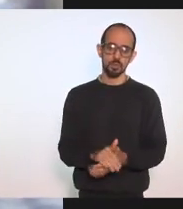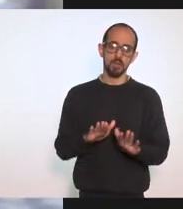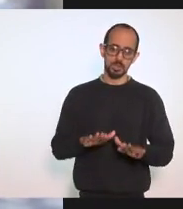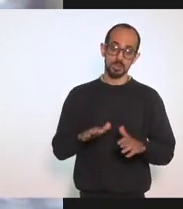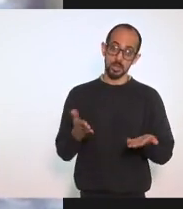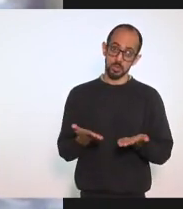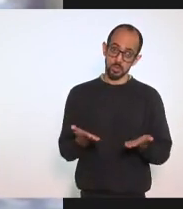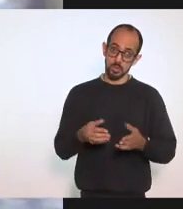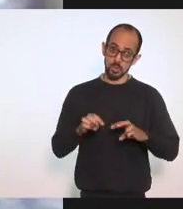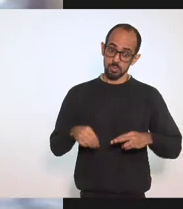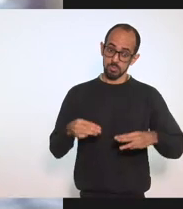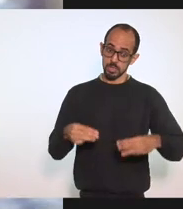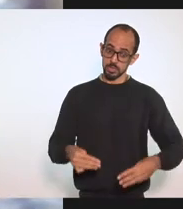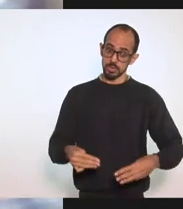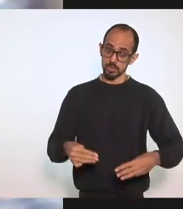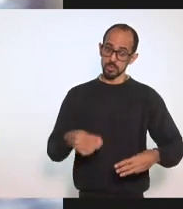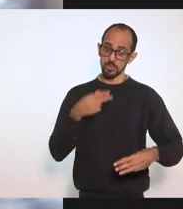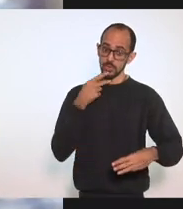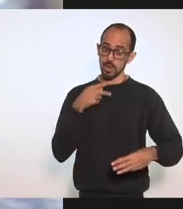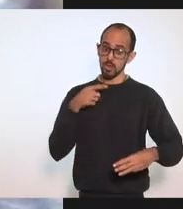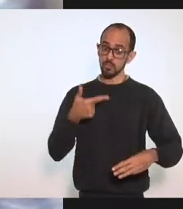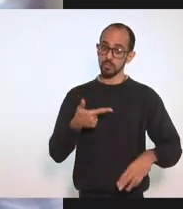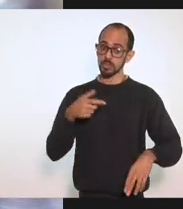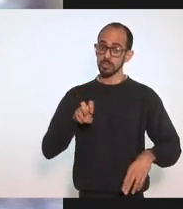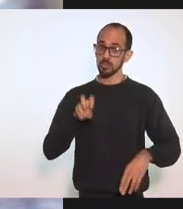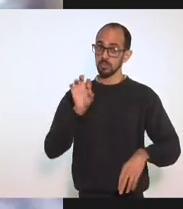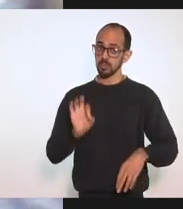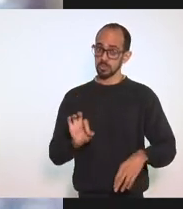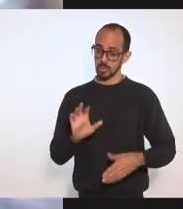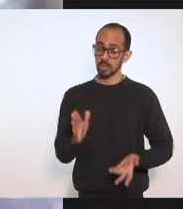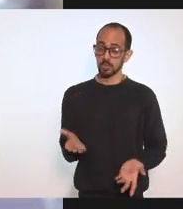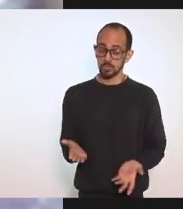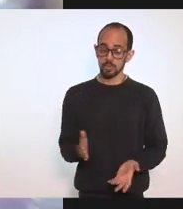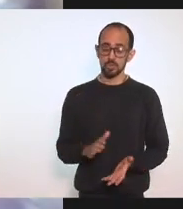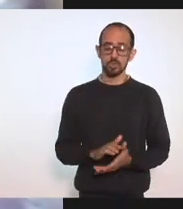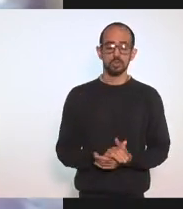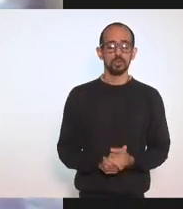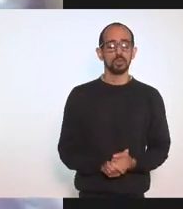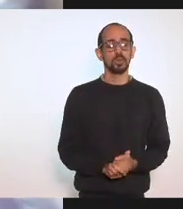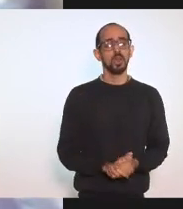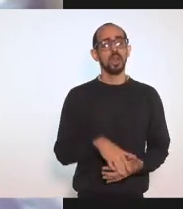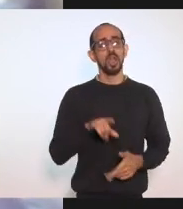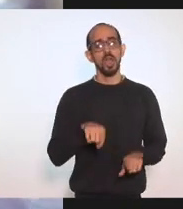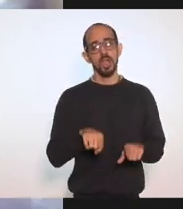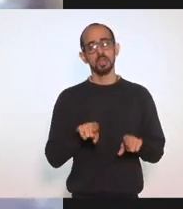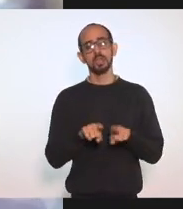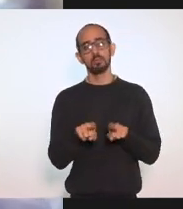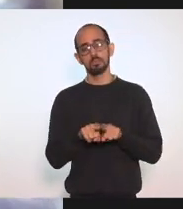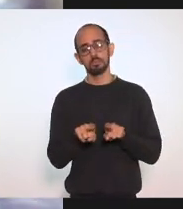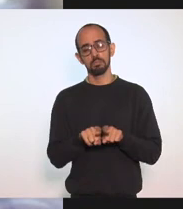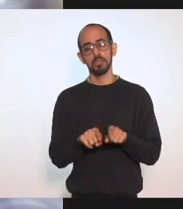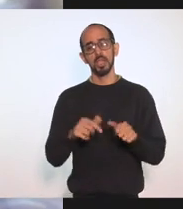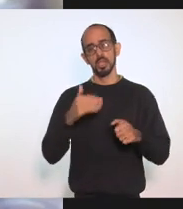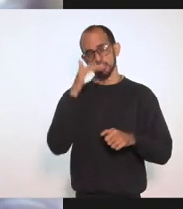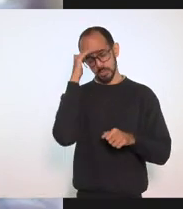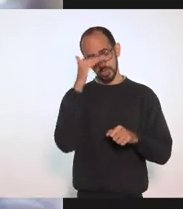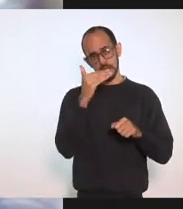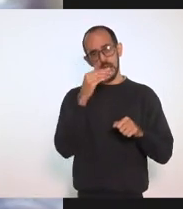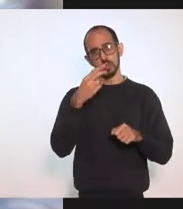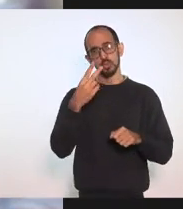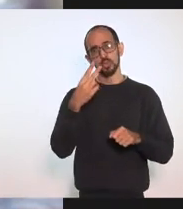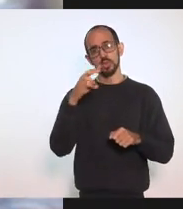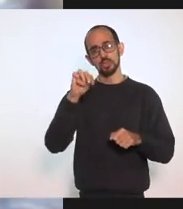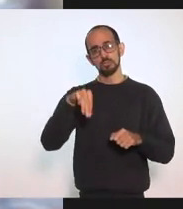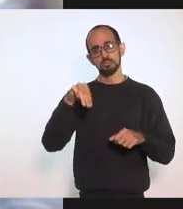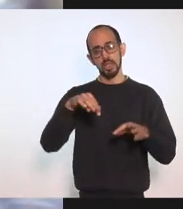Estabeleceu Que seja De apenas 25% É obedecido Afastamento De dois metros Ou mais